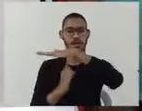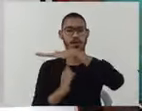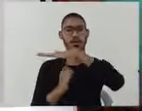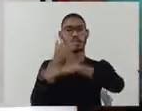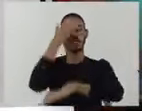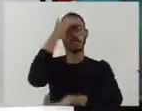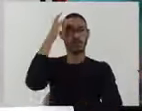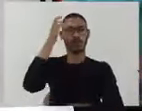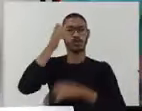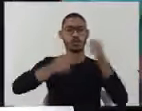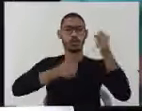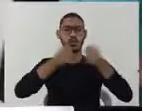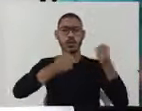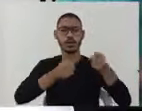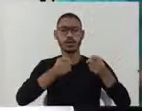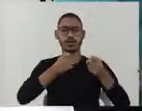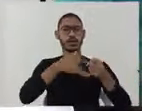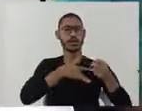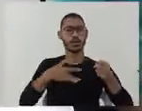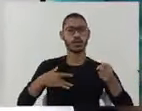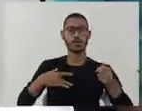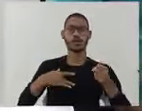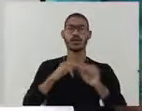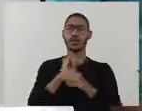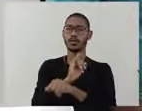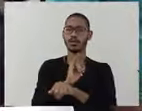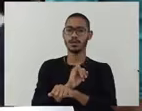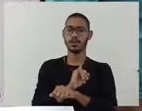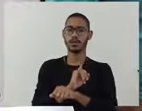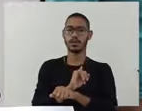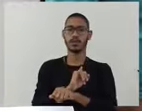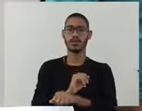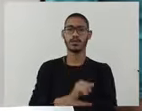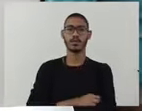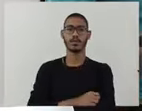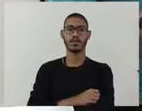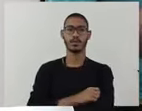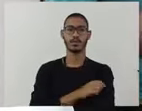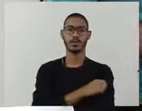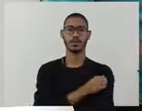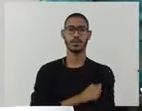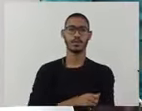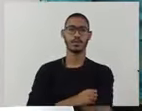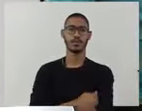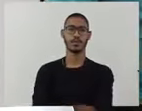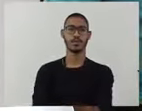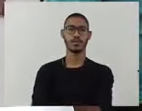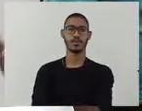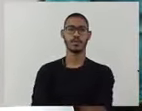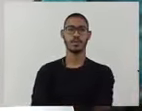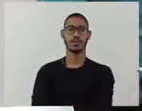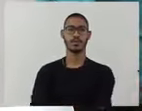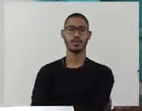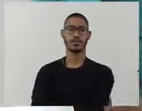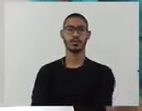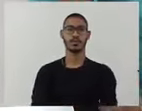quero aqui salientar, presidente, que não sou vereador, nem vereadora ponga ponga, não pongo de ninguém,